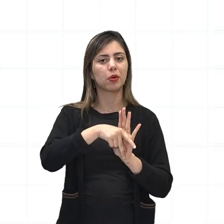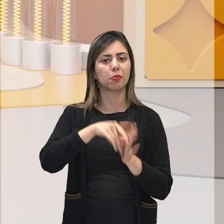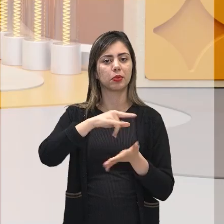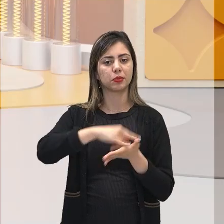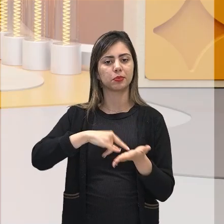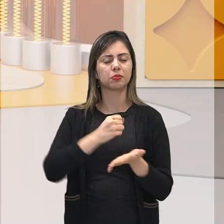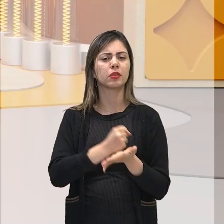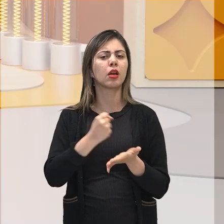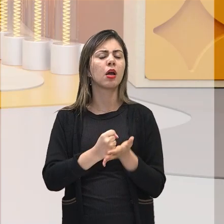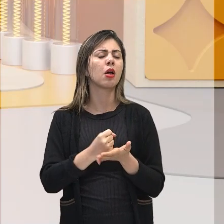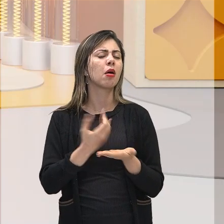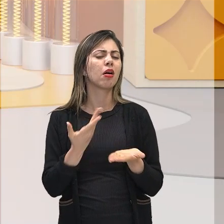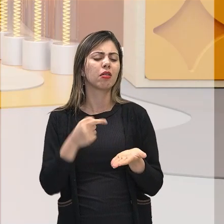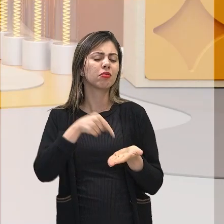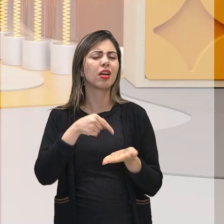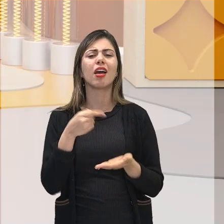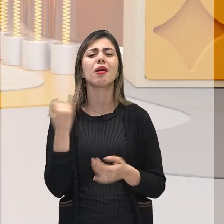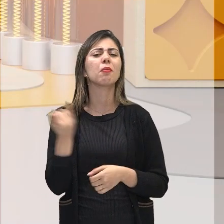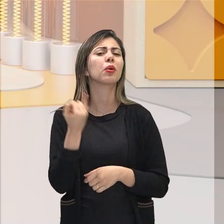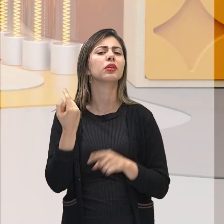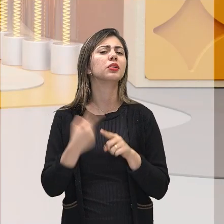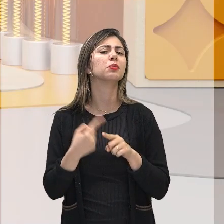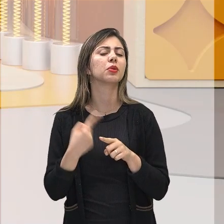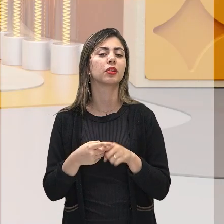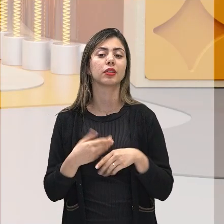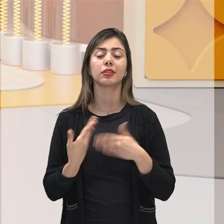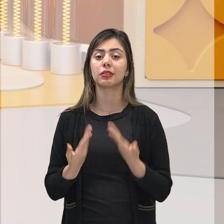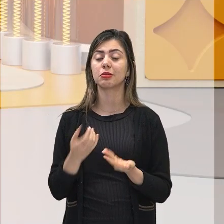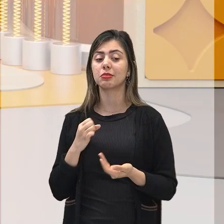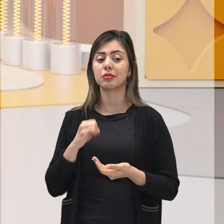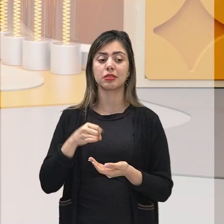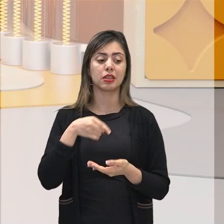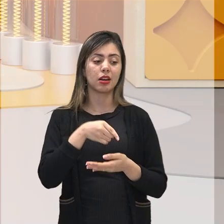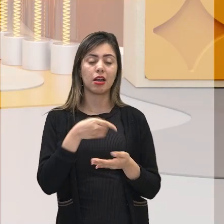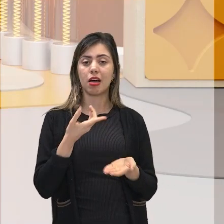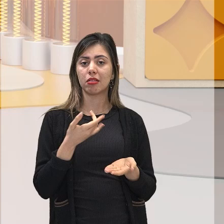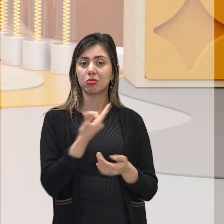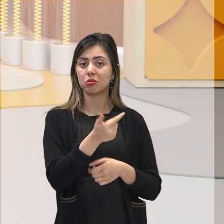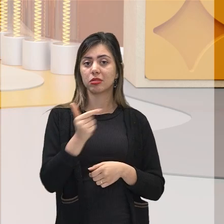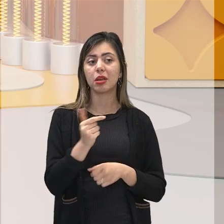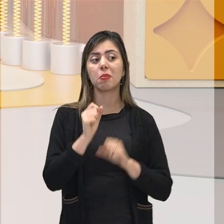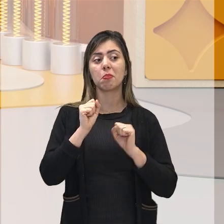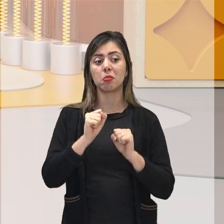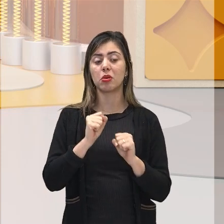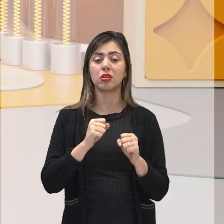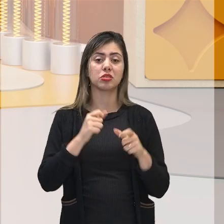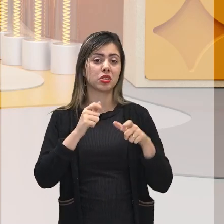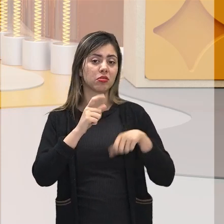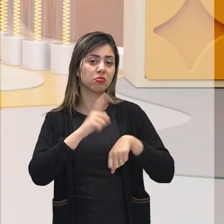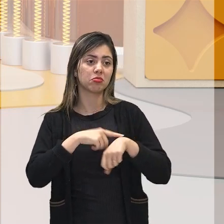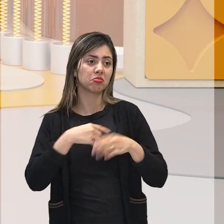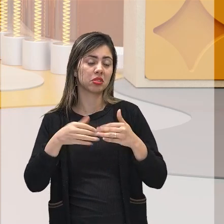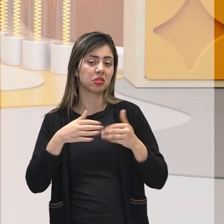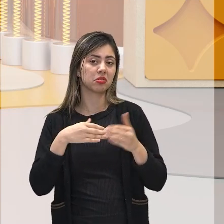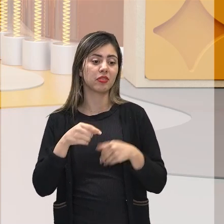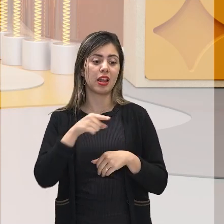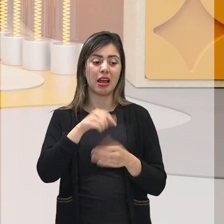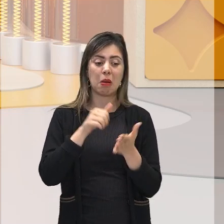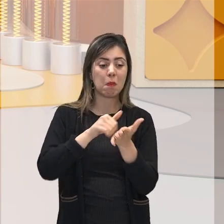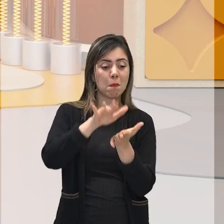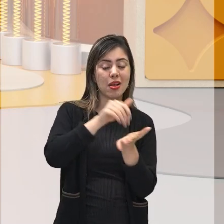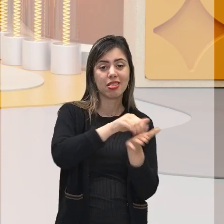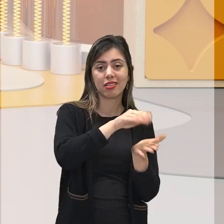processo de reconhecimento? Porque se não for assim, muita gente que habita essas terras pode ser a qualquer momento expulsa por